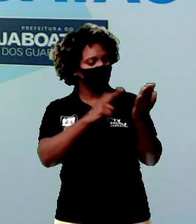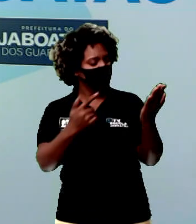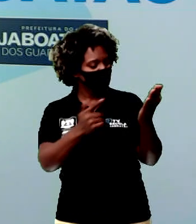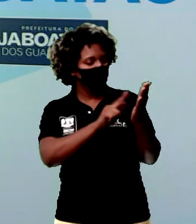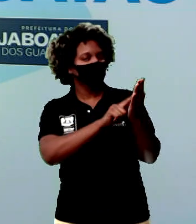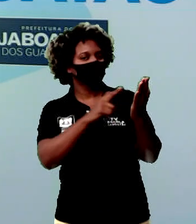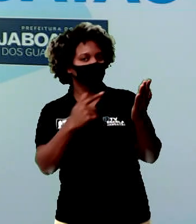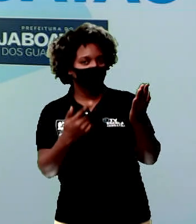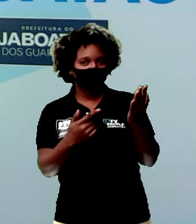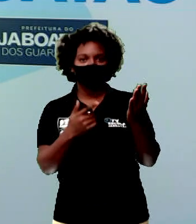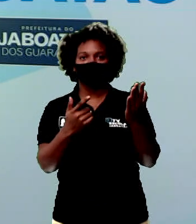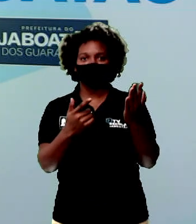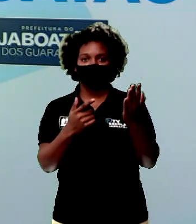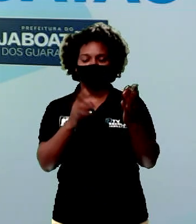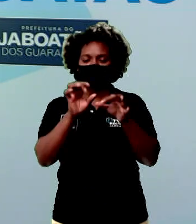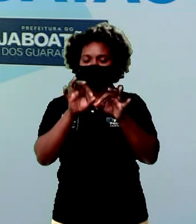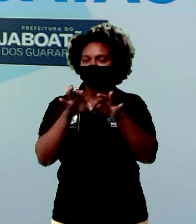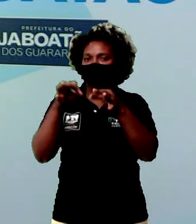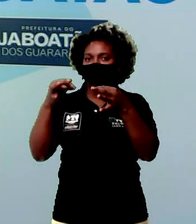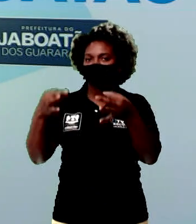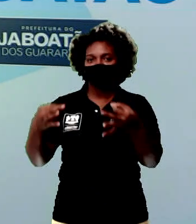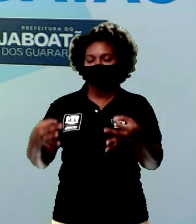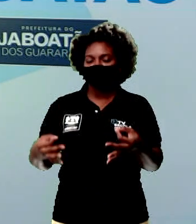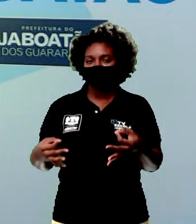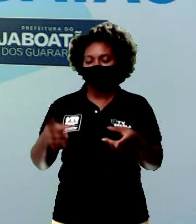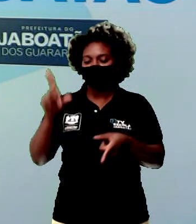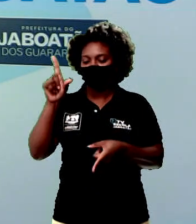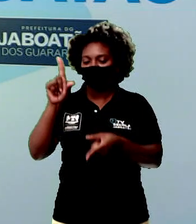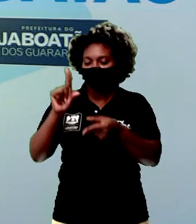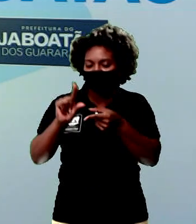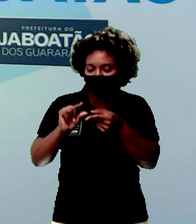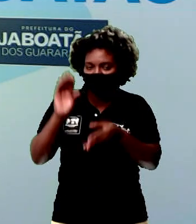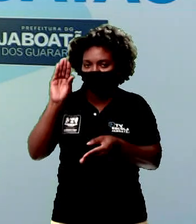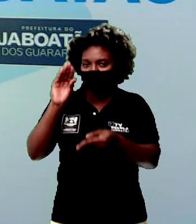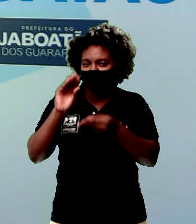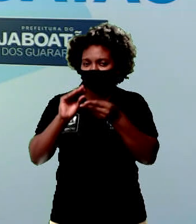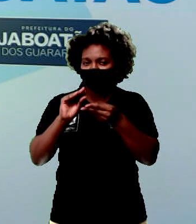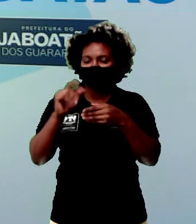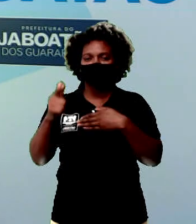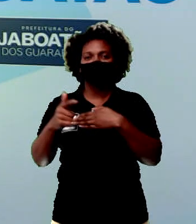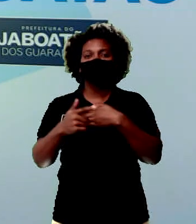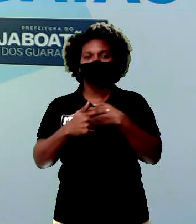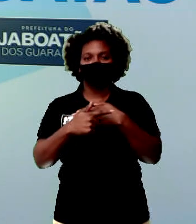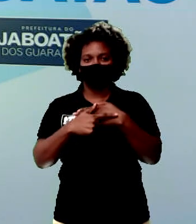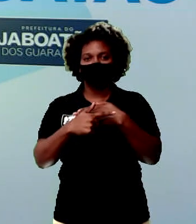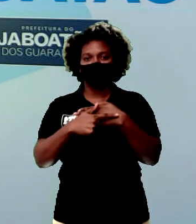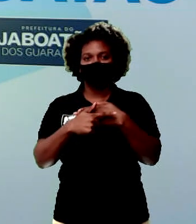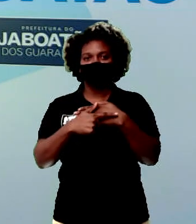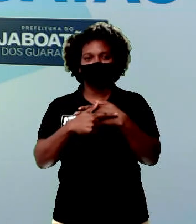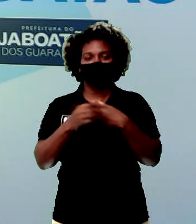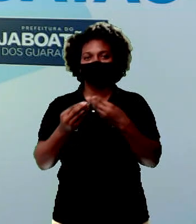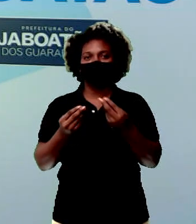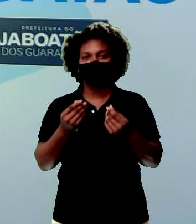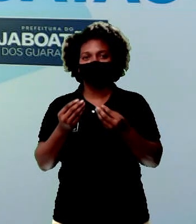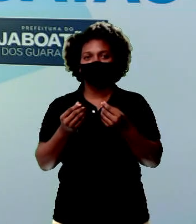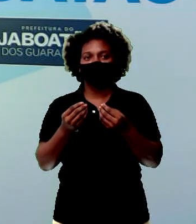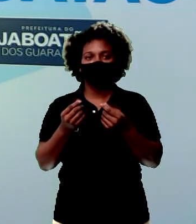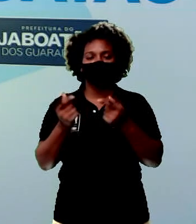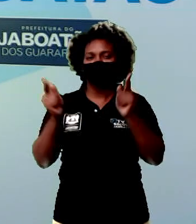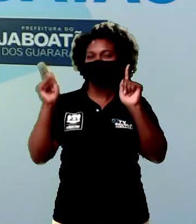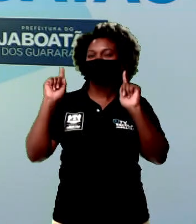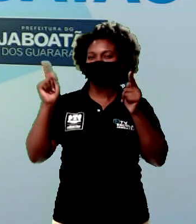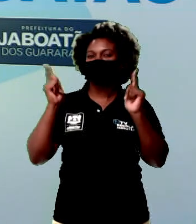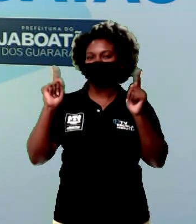de uma forma mais simples, mais resumida, com a função realmente de descontrair,